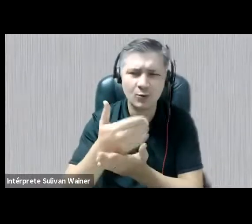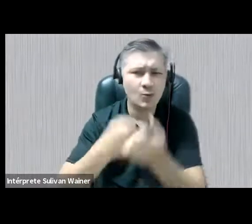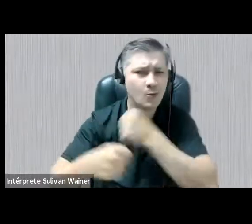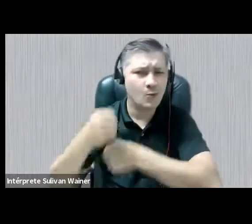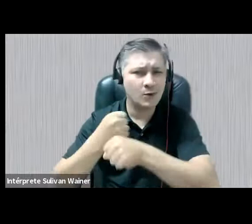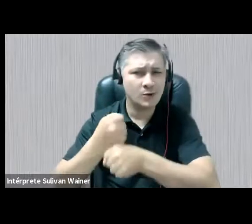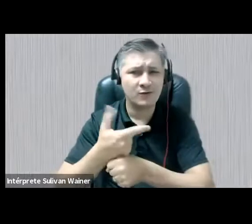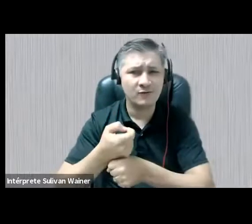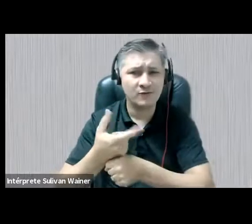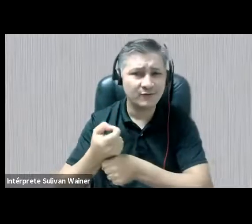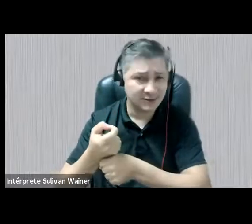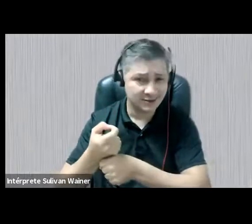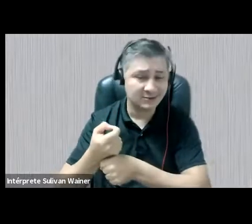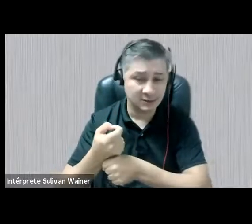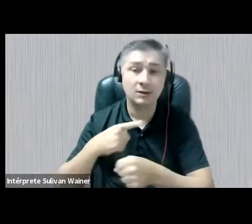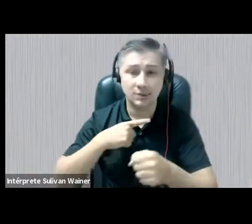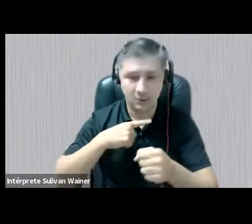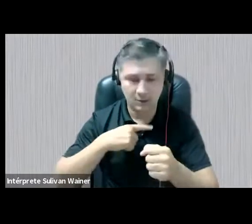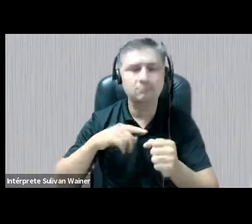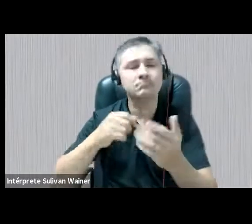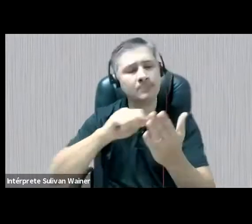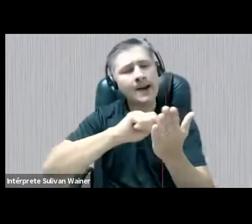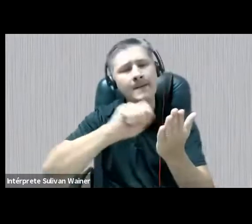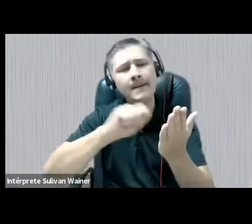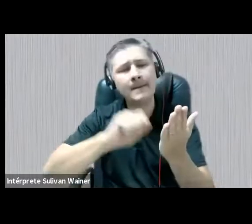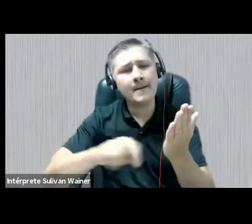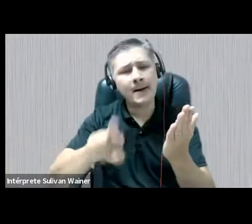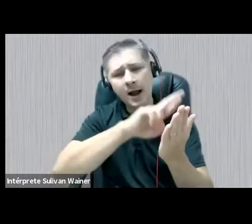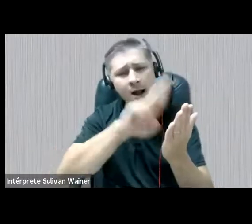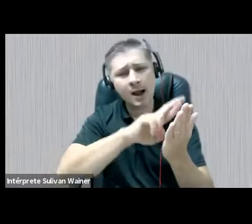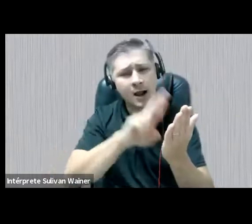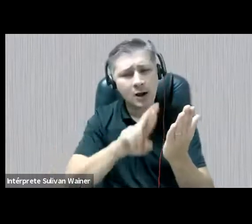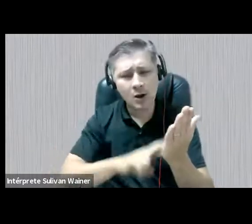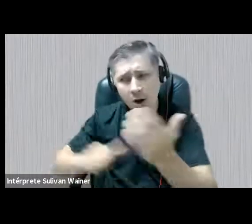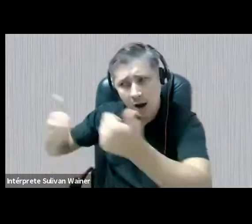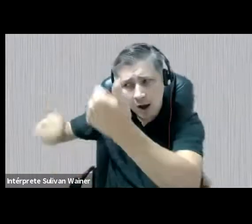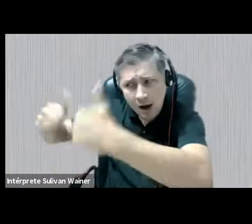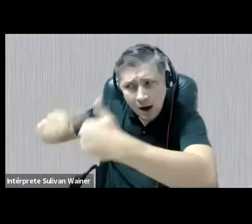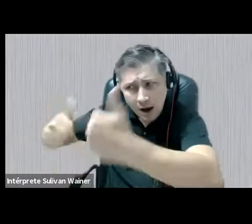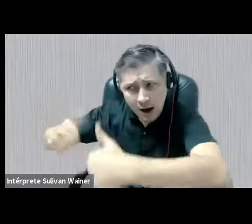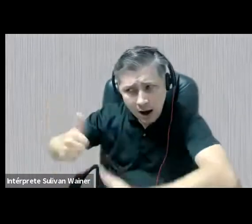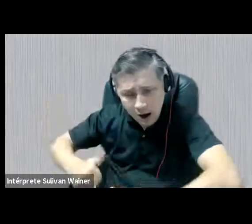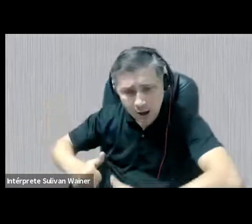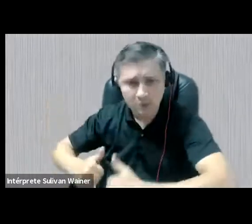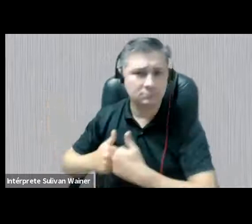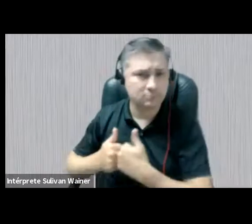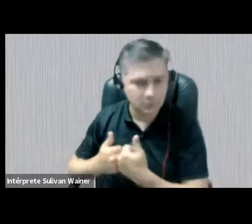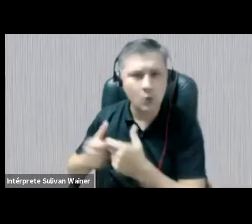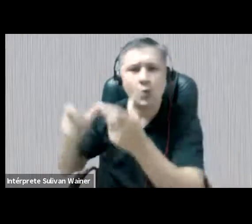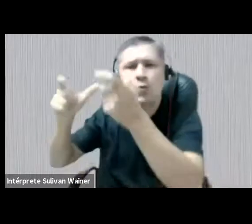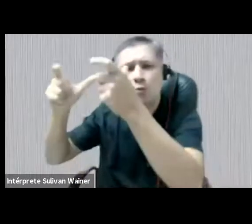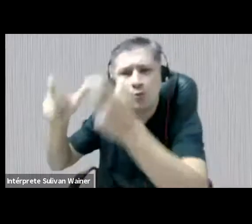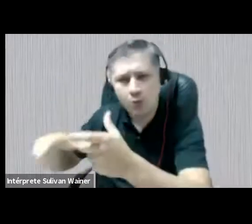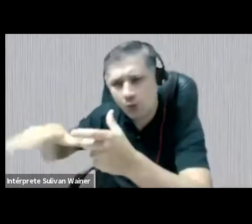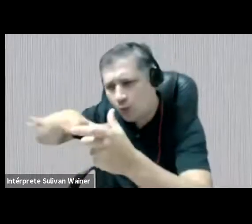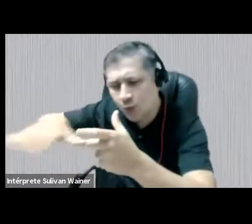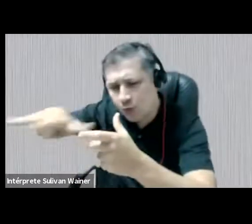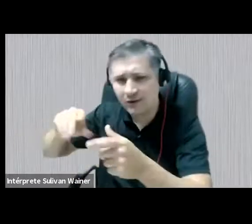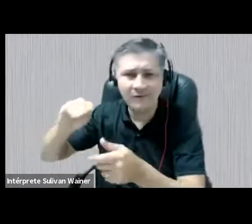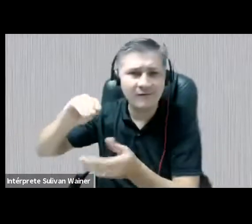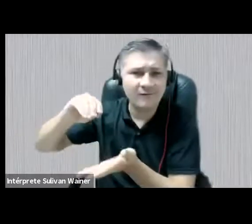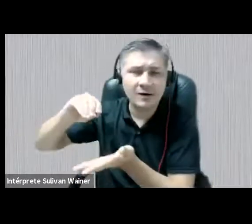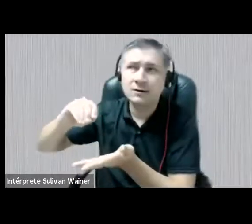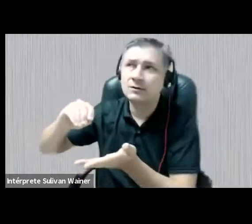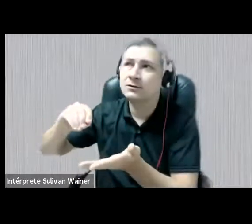produz um grande relatório, né, sobre análise de vulnerabilidade demográfica estrutural e infraestrutural das terras